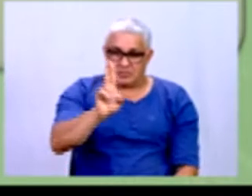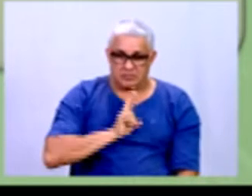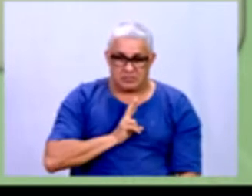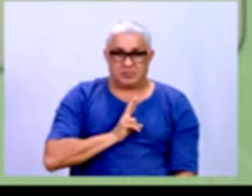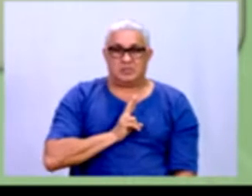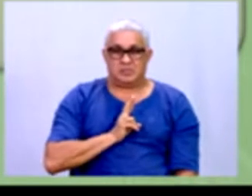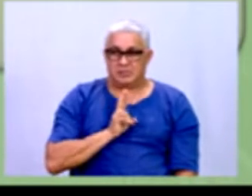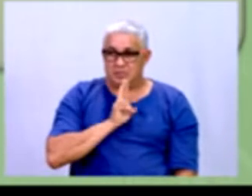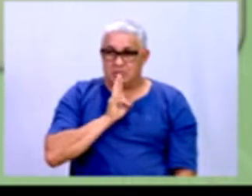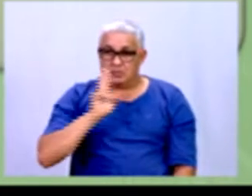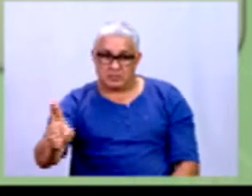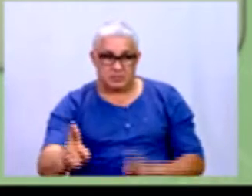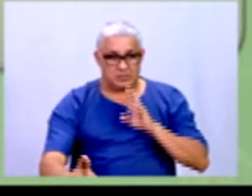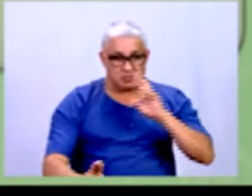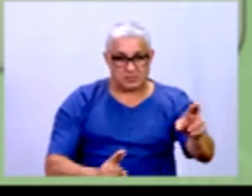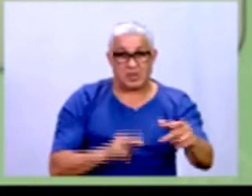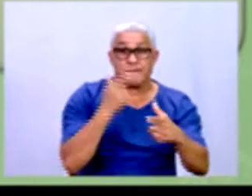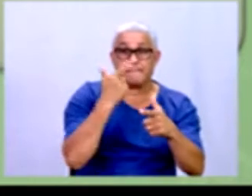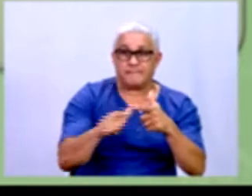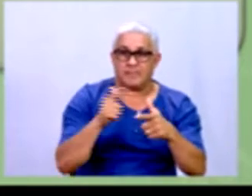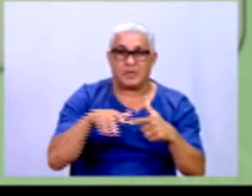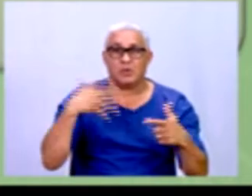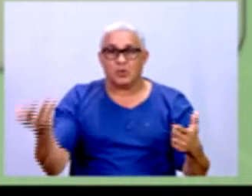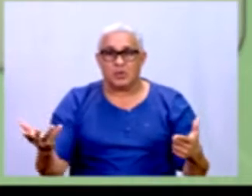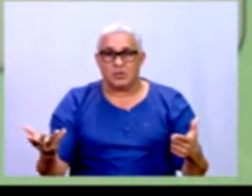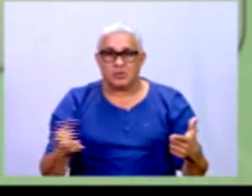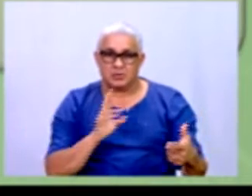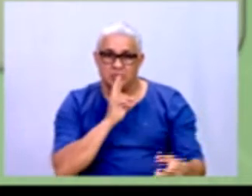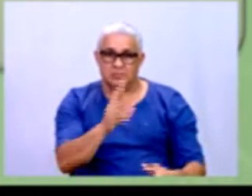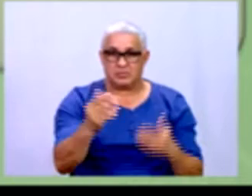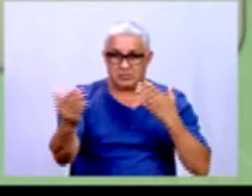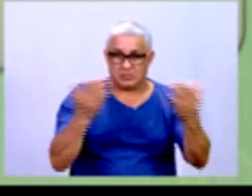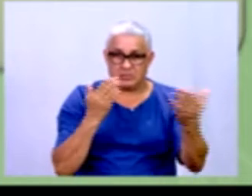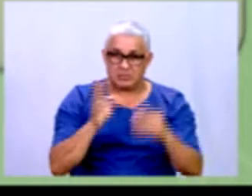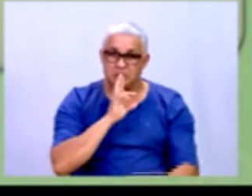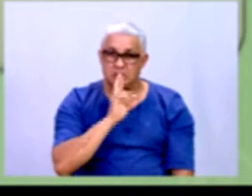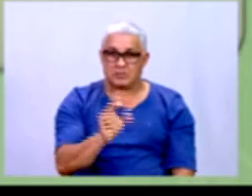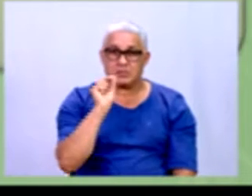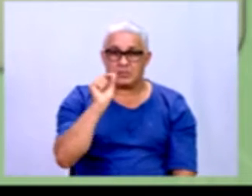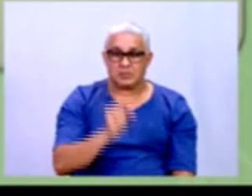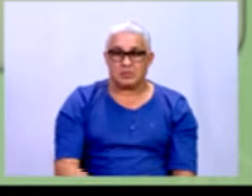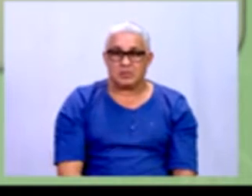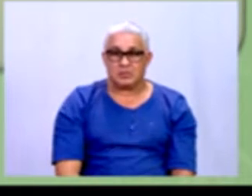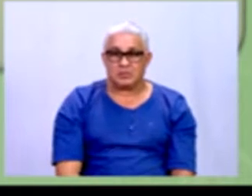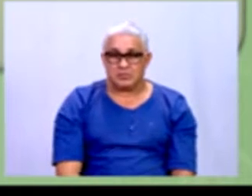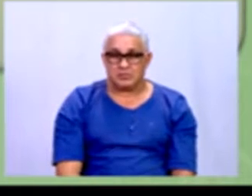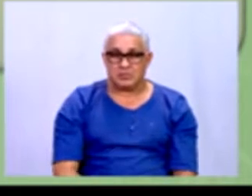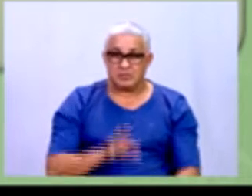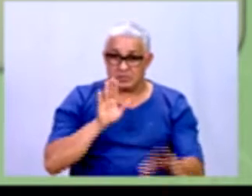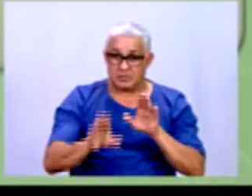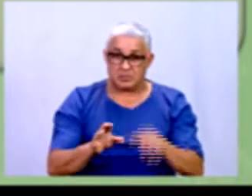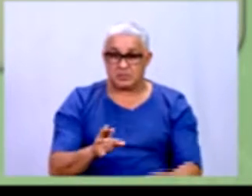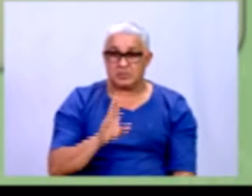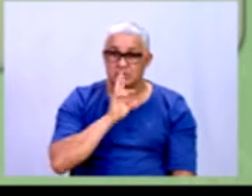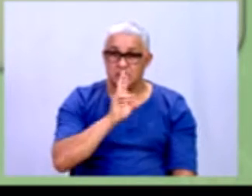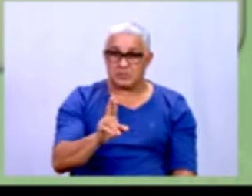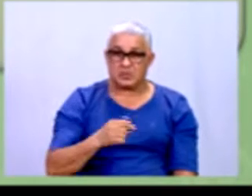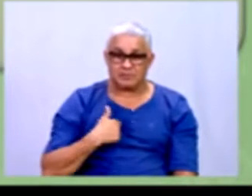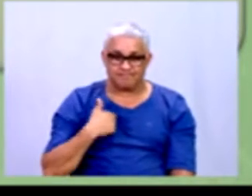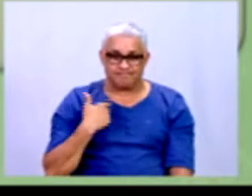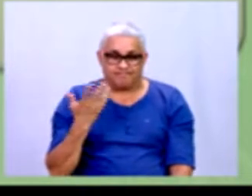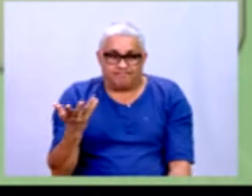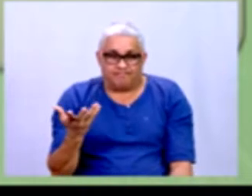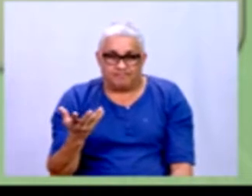um determinado problema. Análise na resposta. Muitas vezes, essa resposta não foi de acordo com o que eu estava esperando.